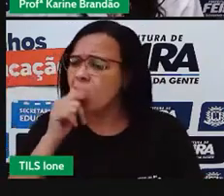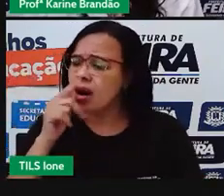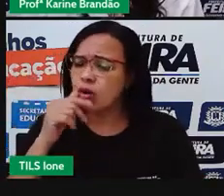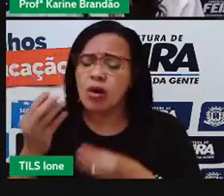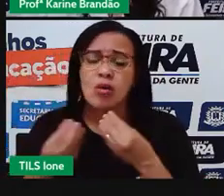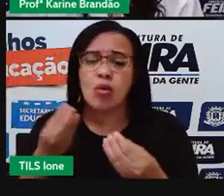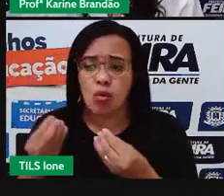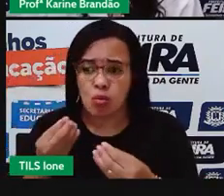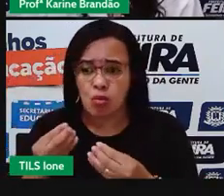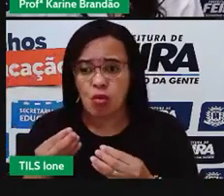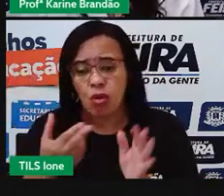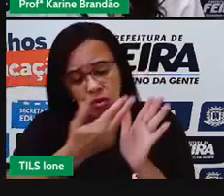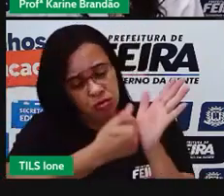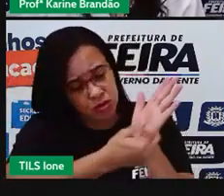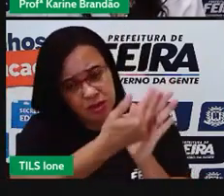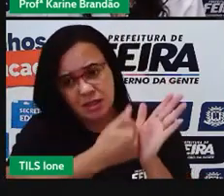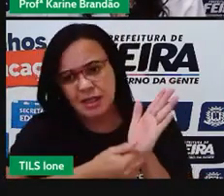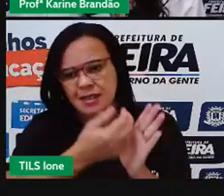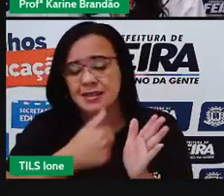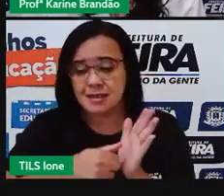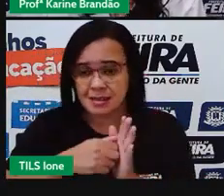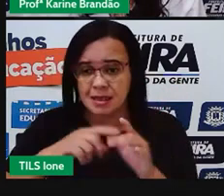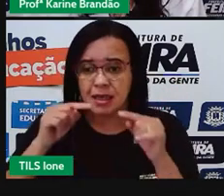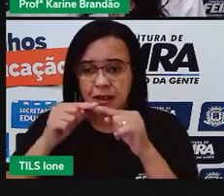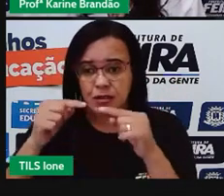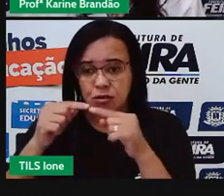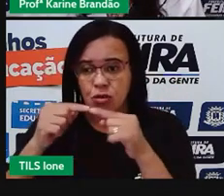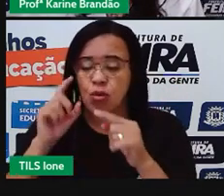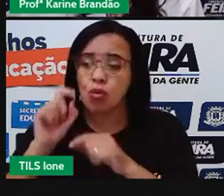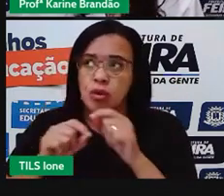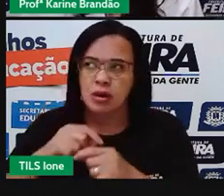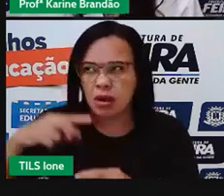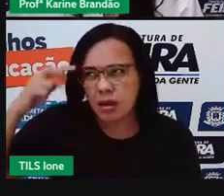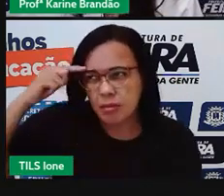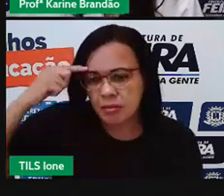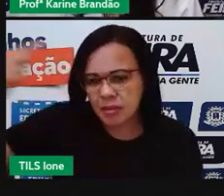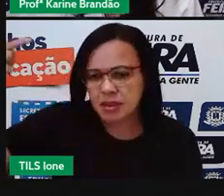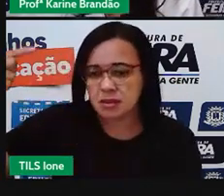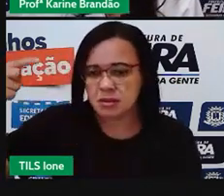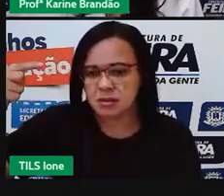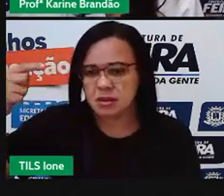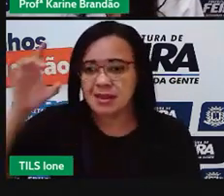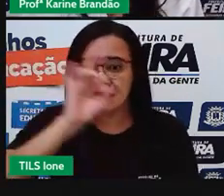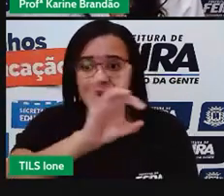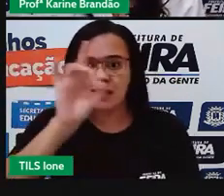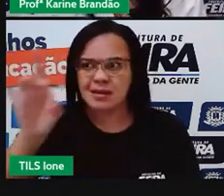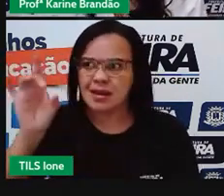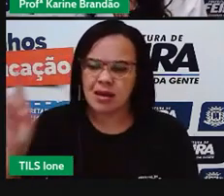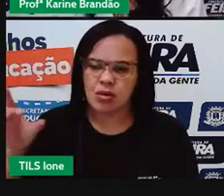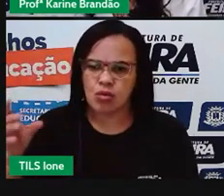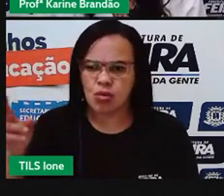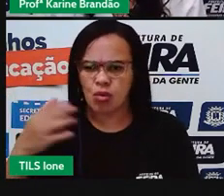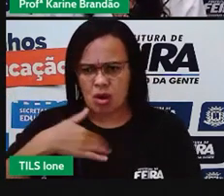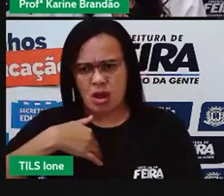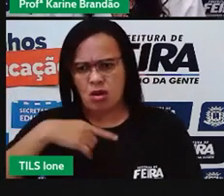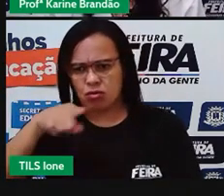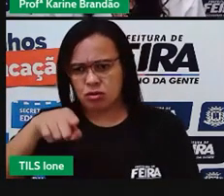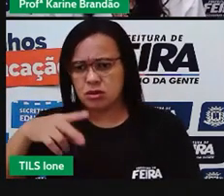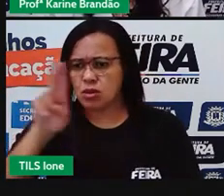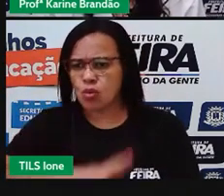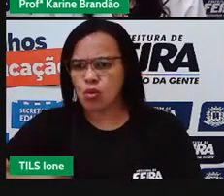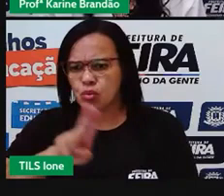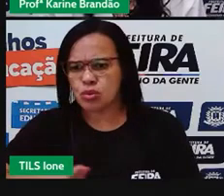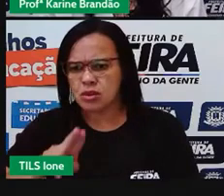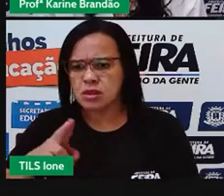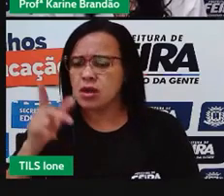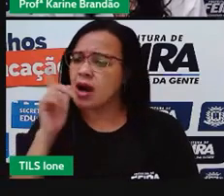charges, eu venho trazendo para que a gente pense sobre como nós estamos consumindo a água, né? Olha